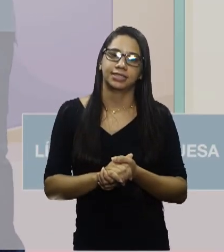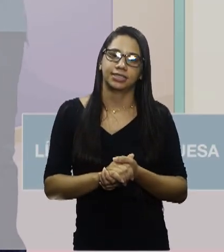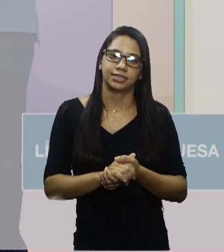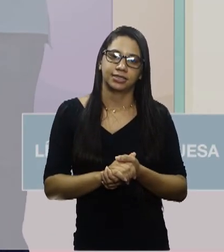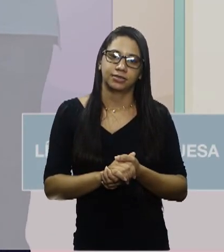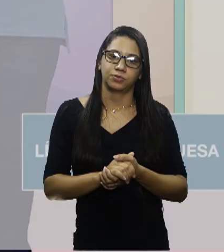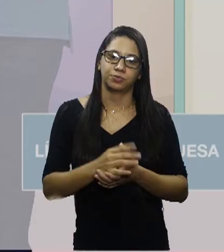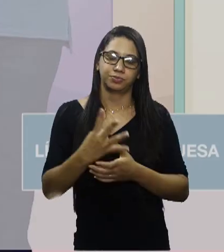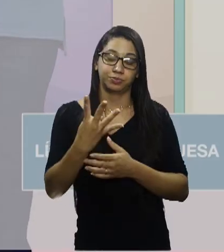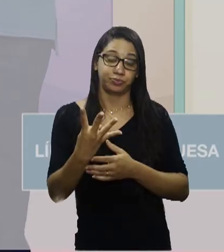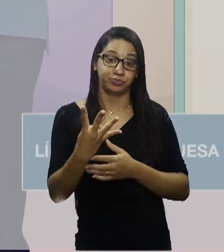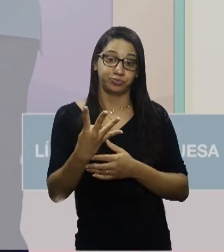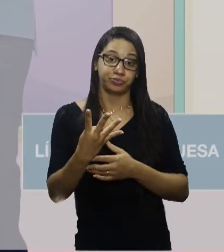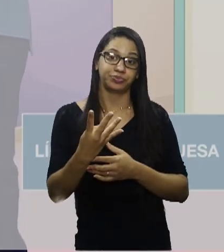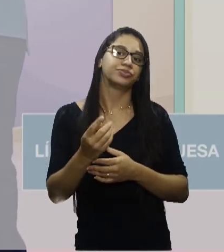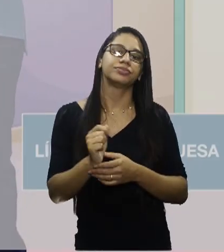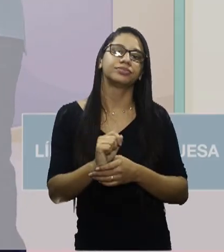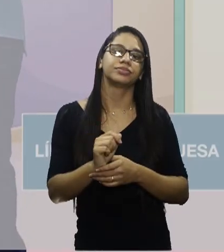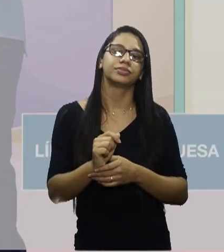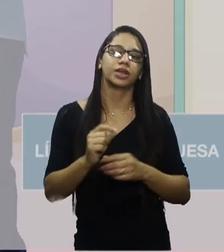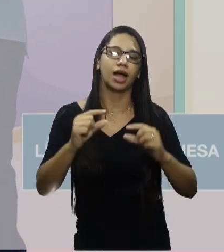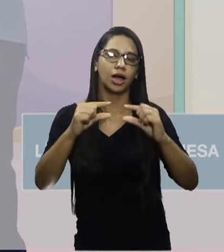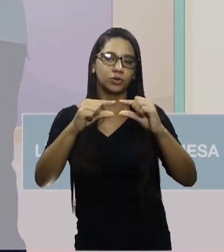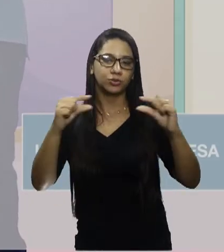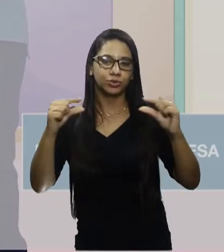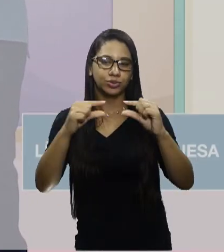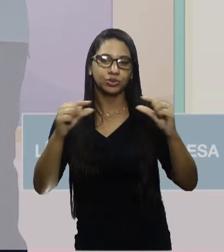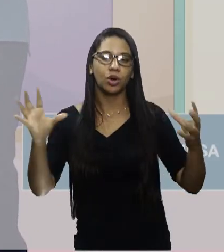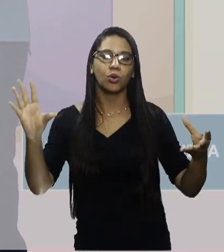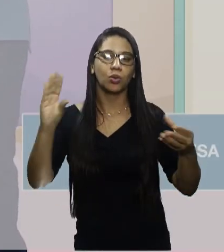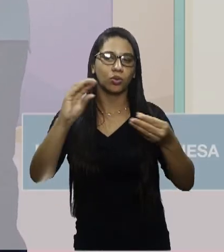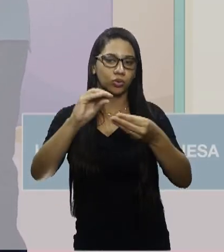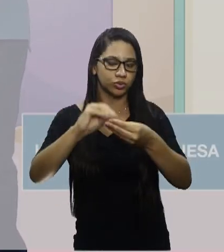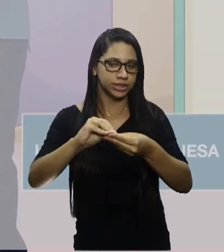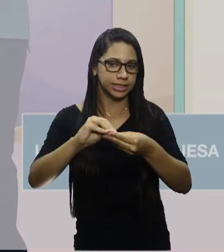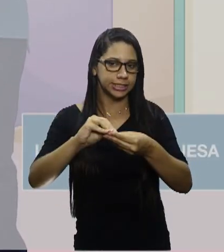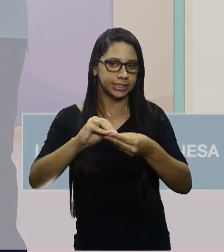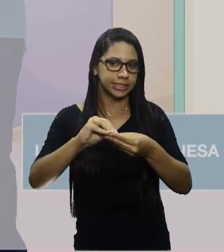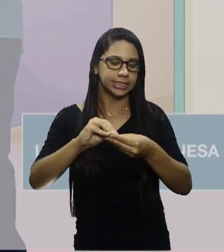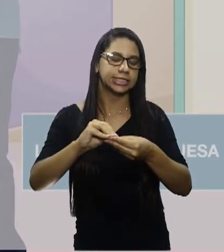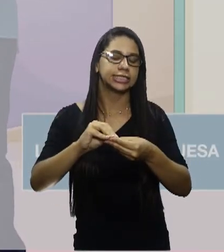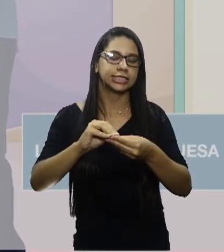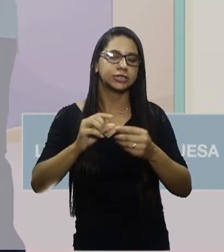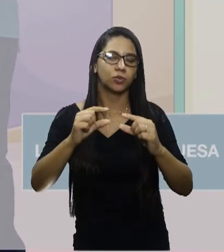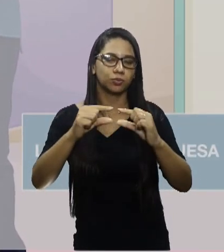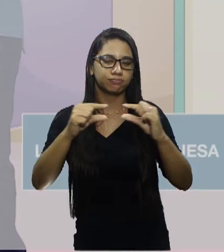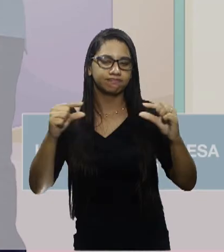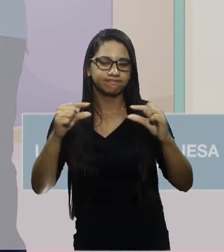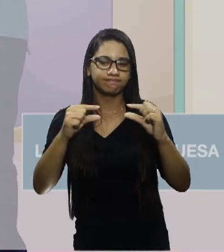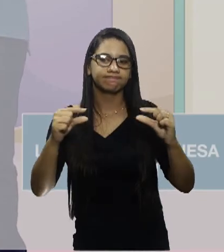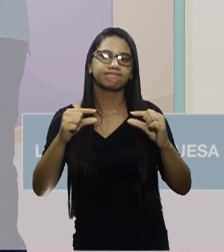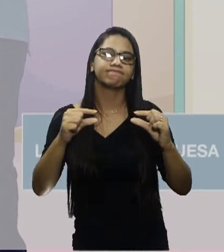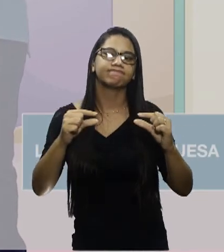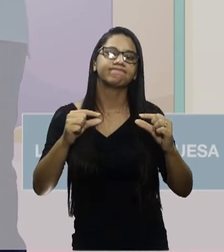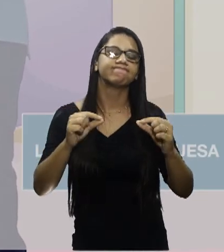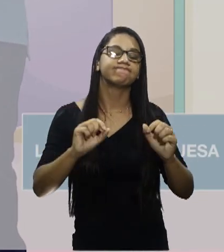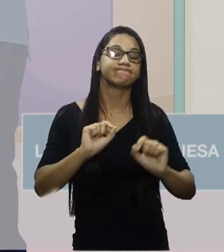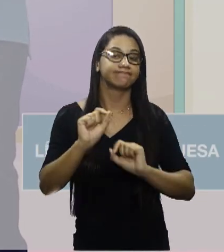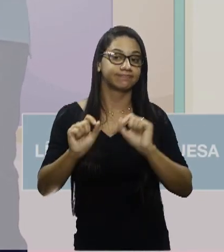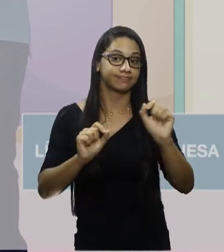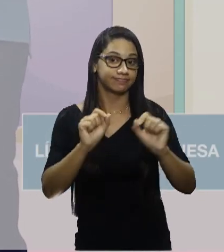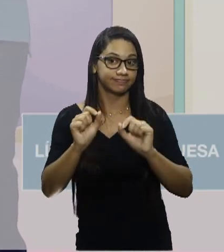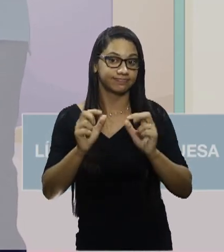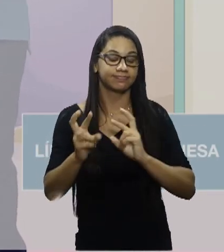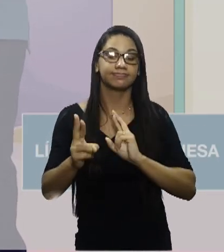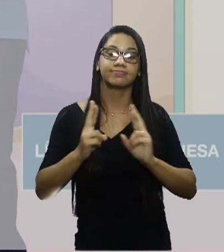Quatro, né, as orações coordenadas conclusivas, né, são orações coordenadas em que sua